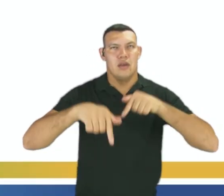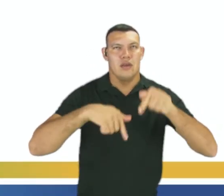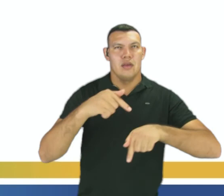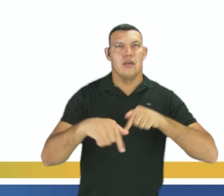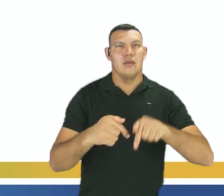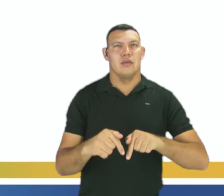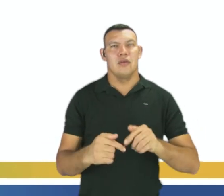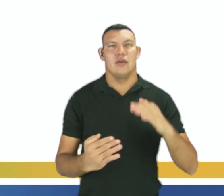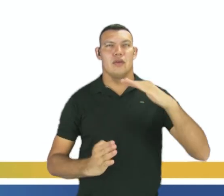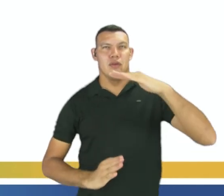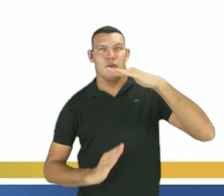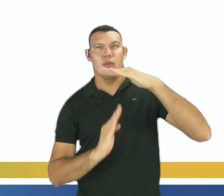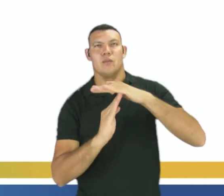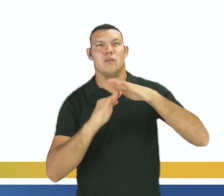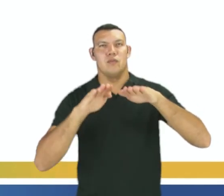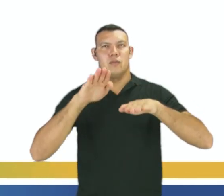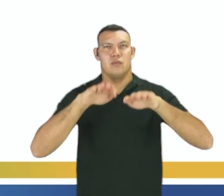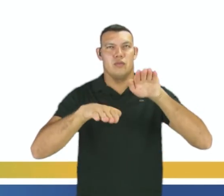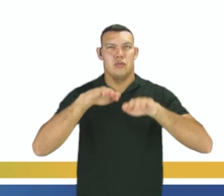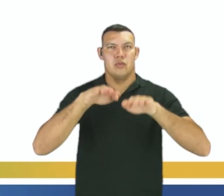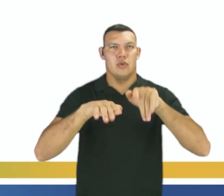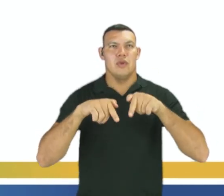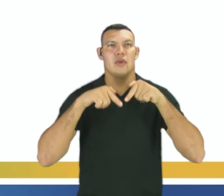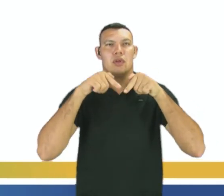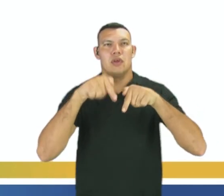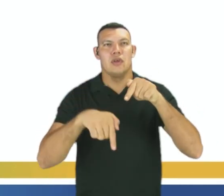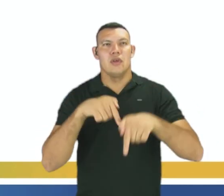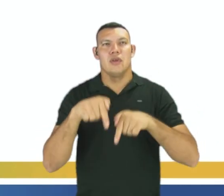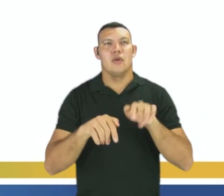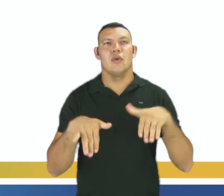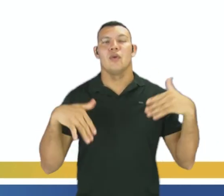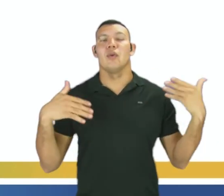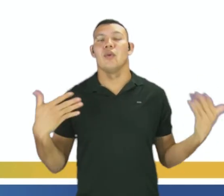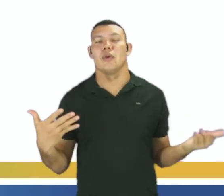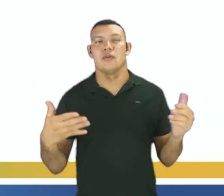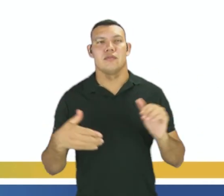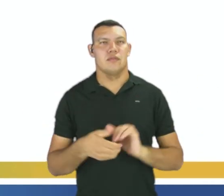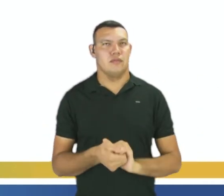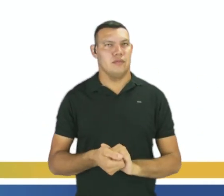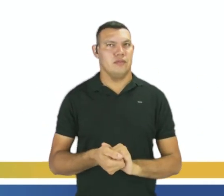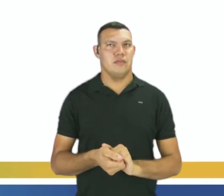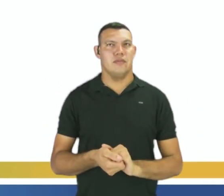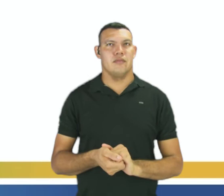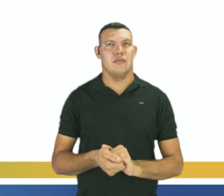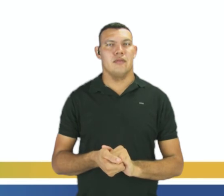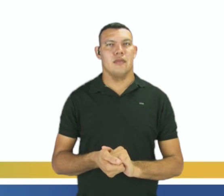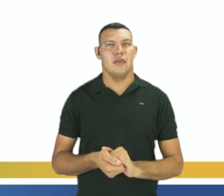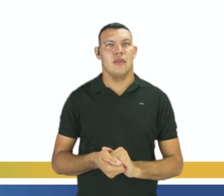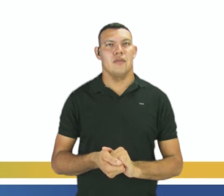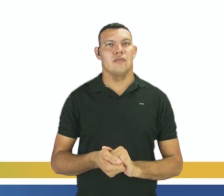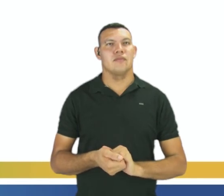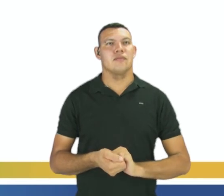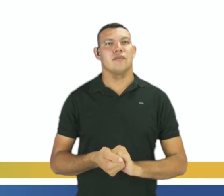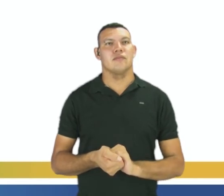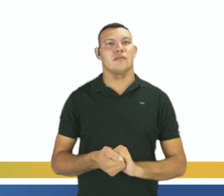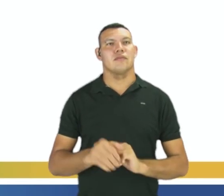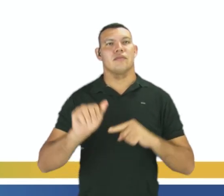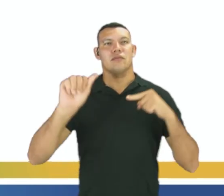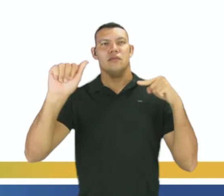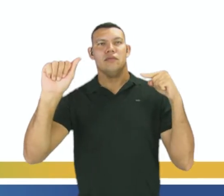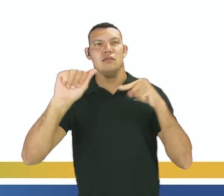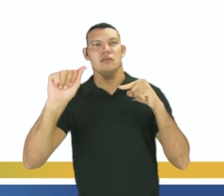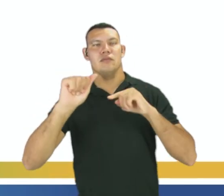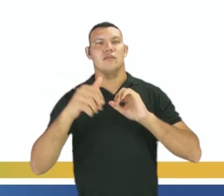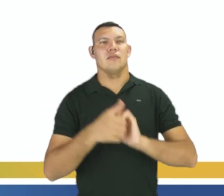equilíbrio químico quando? Então, a gente vai identificar nessas alternativas quando nós temos um equilíbrio químico. Letra A.